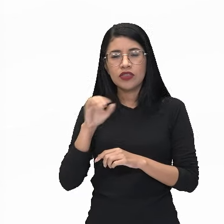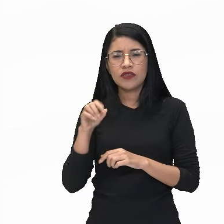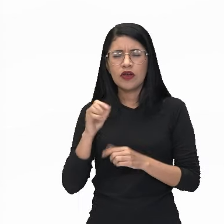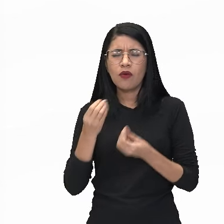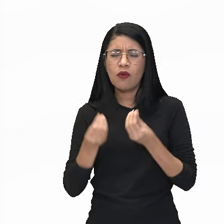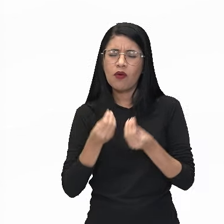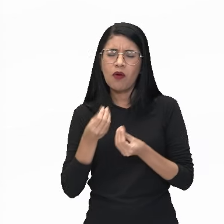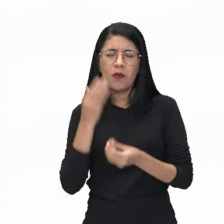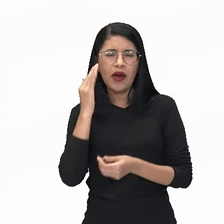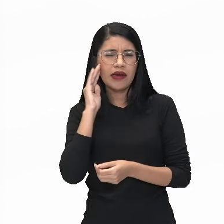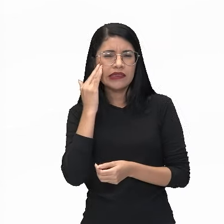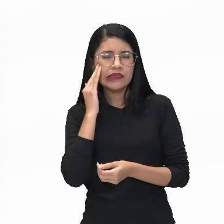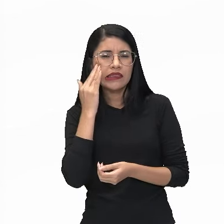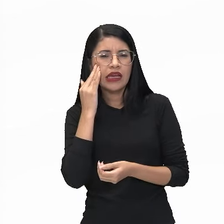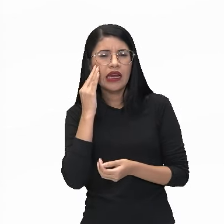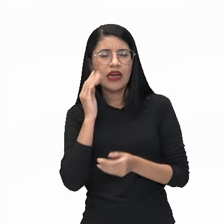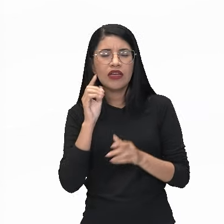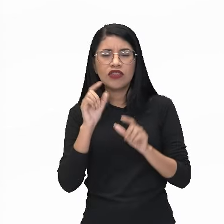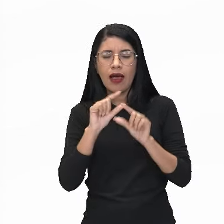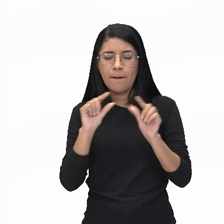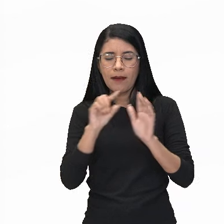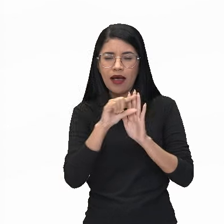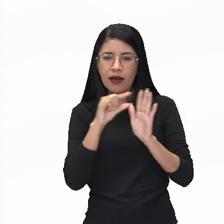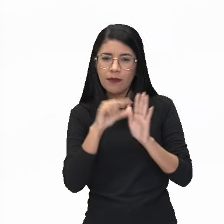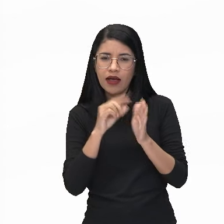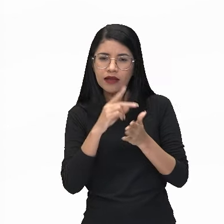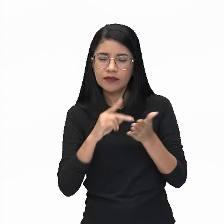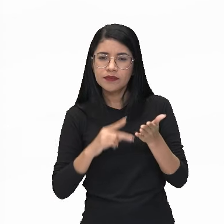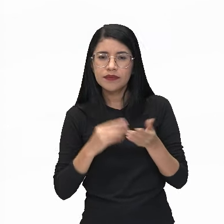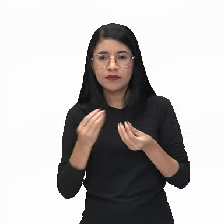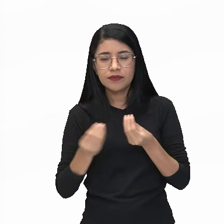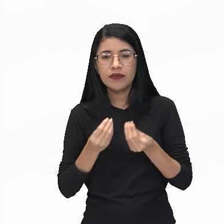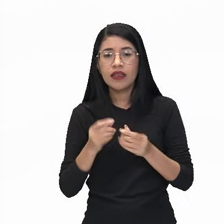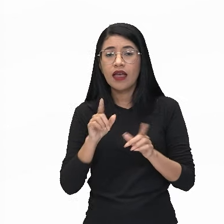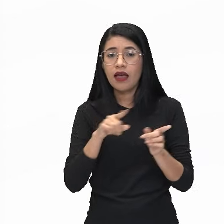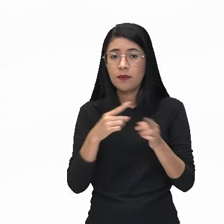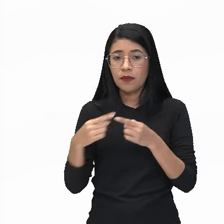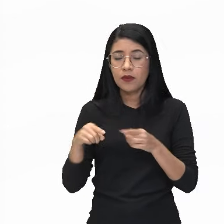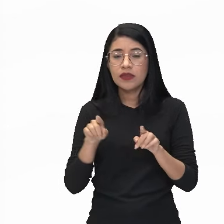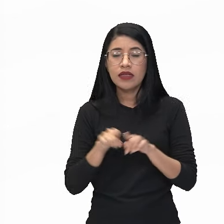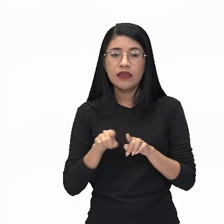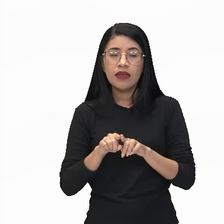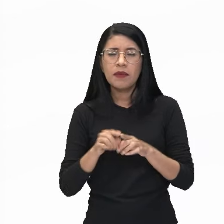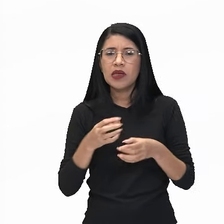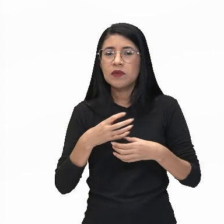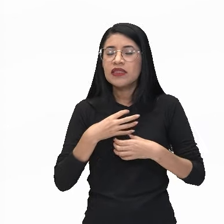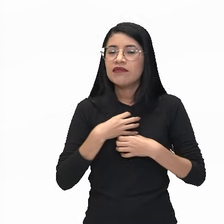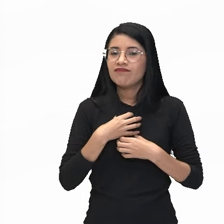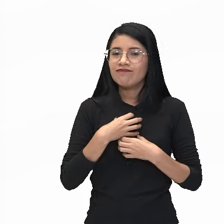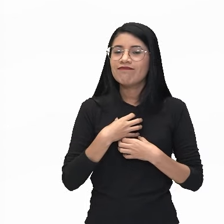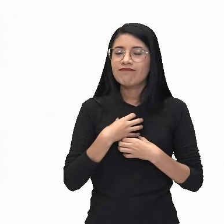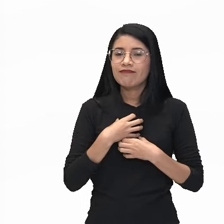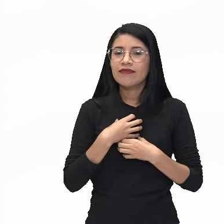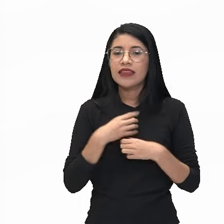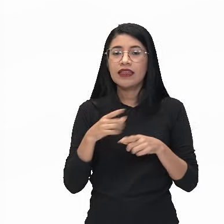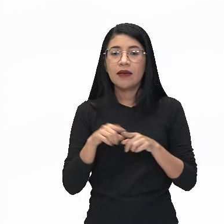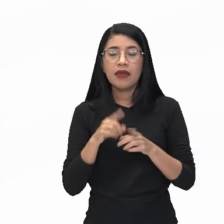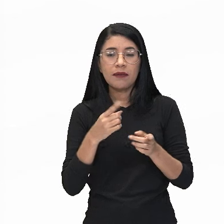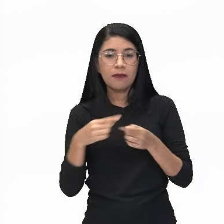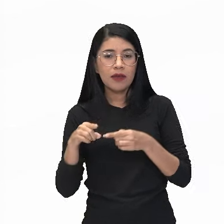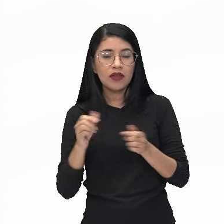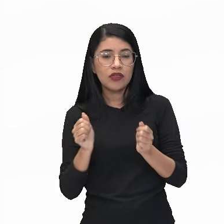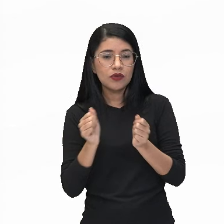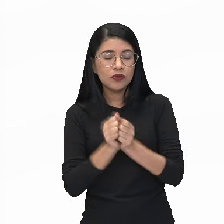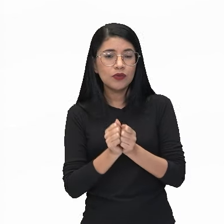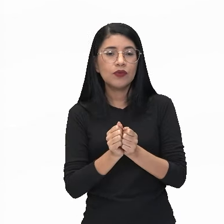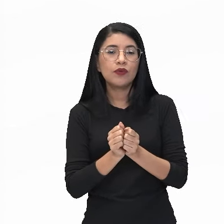interpreta, como você recebe aquele poema, aquela música, a musicalidade, o sentimento, né? Além da melodia que vai